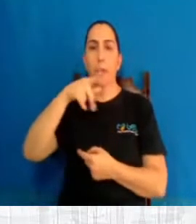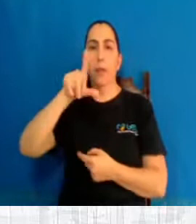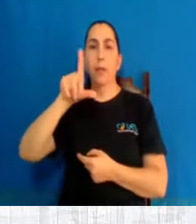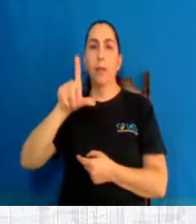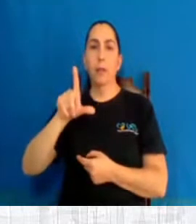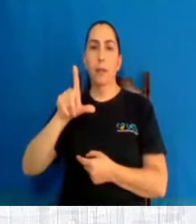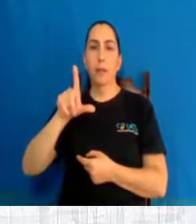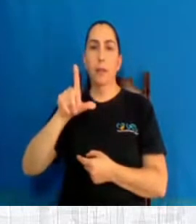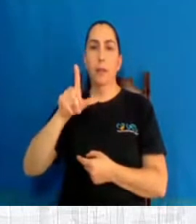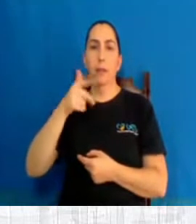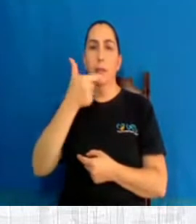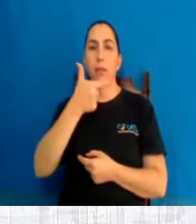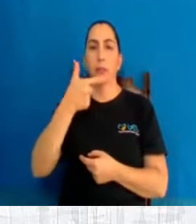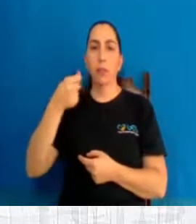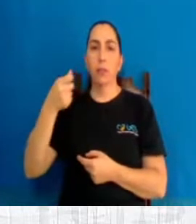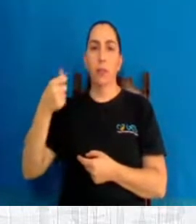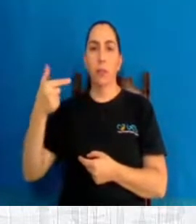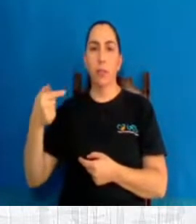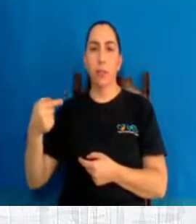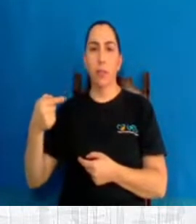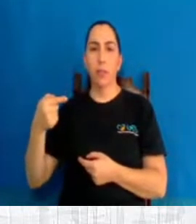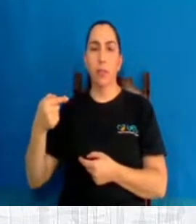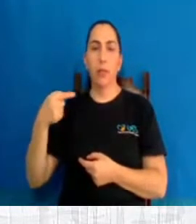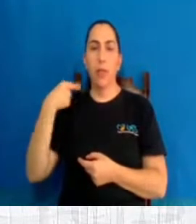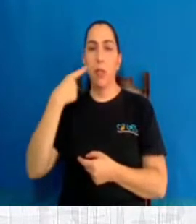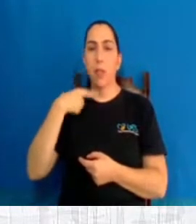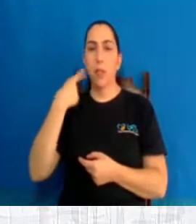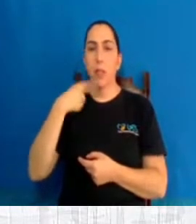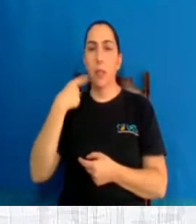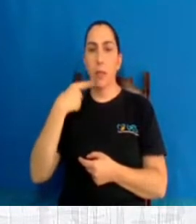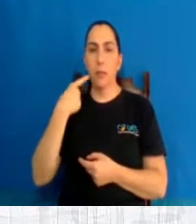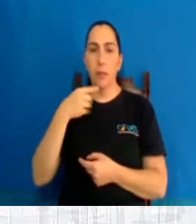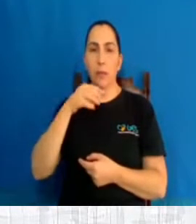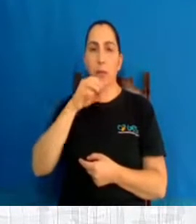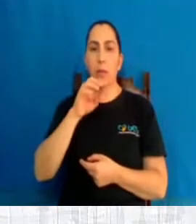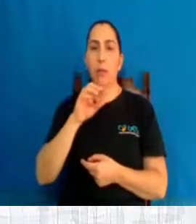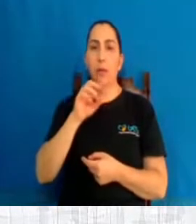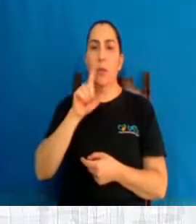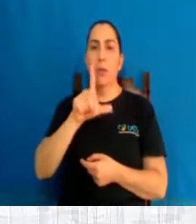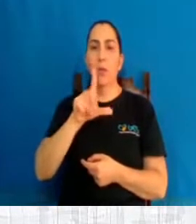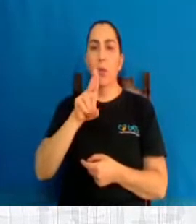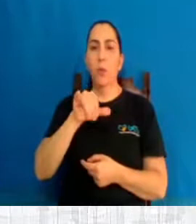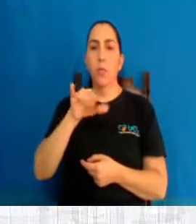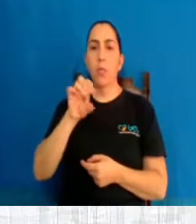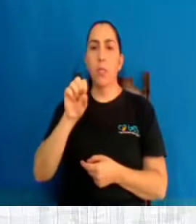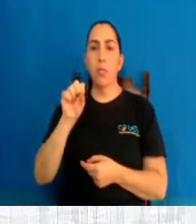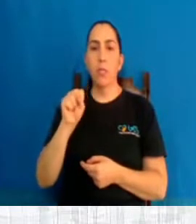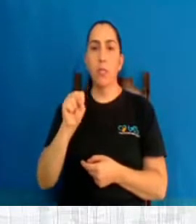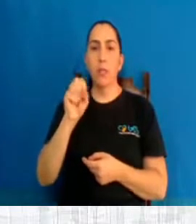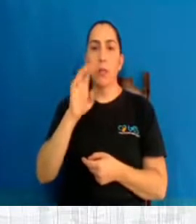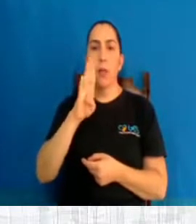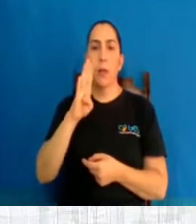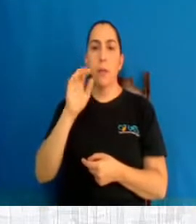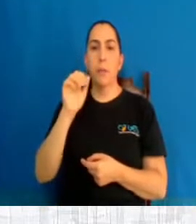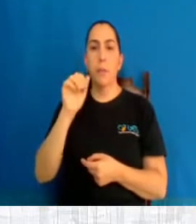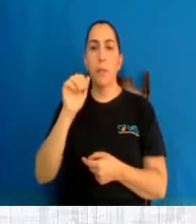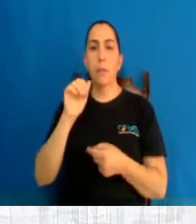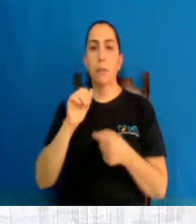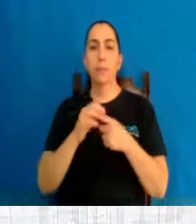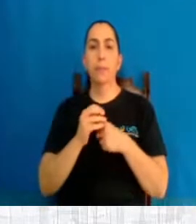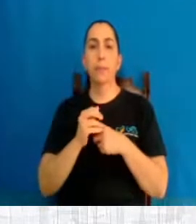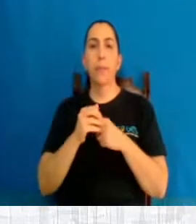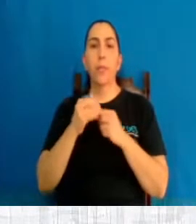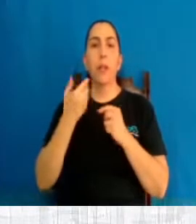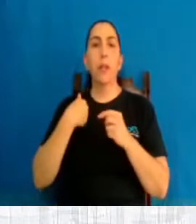478-2007, dos deputados Luiz Bassumi e Miguel Martini, que na verdade ele não é o Estatuto do Nascituro, é o